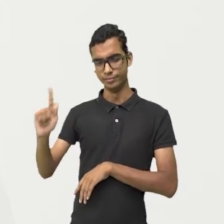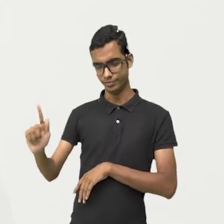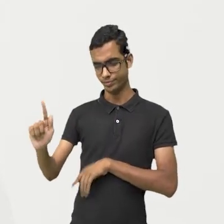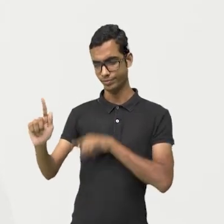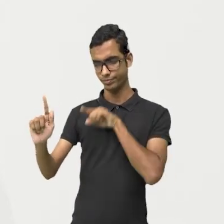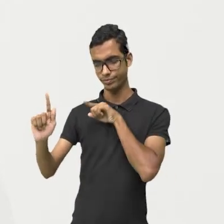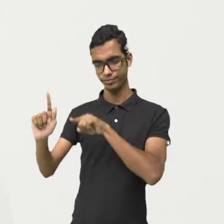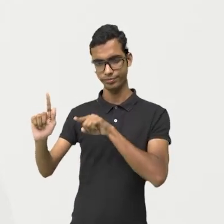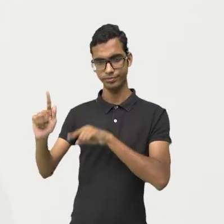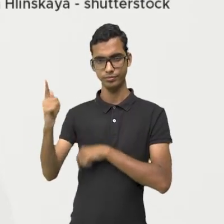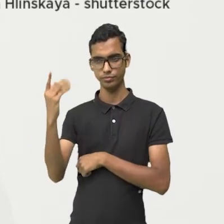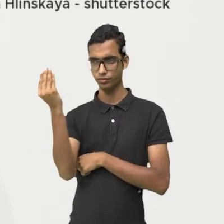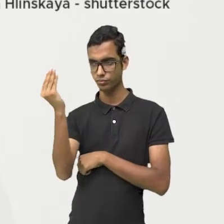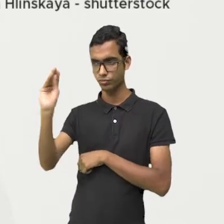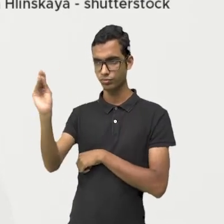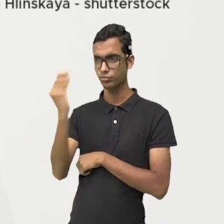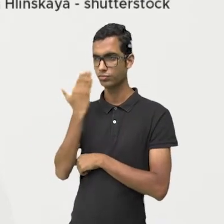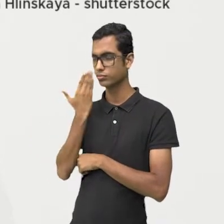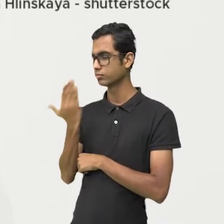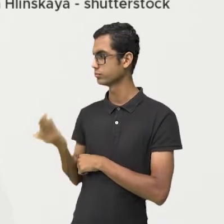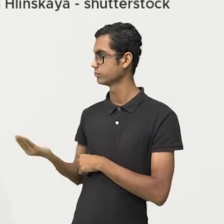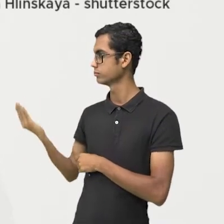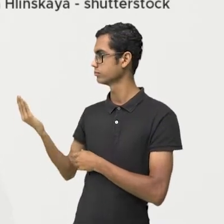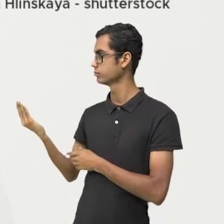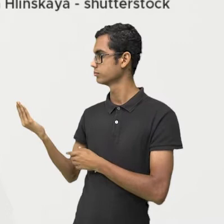6 deu na letra G.